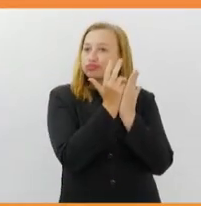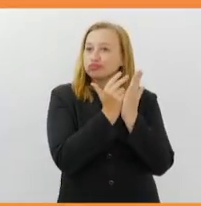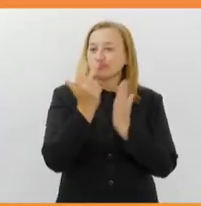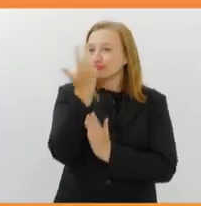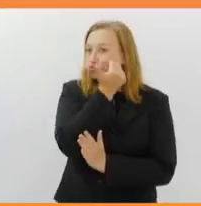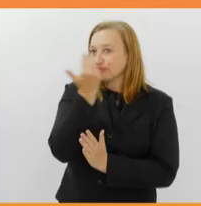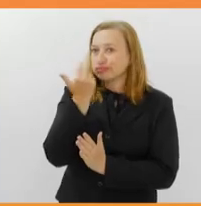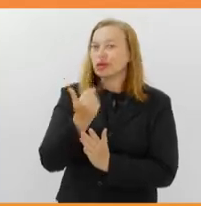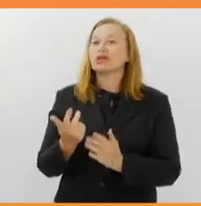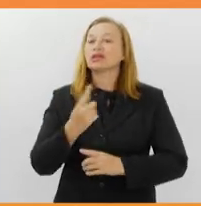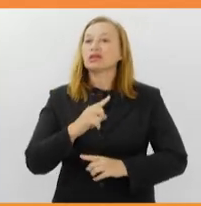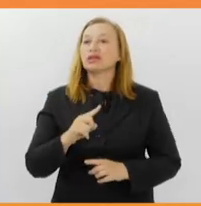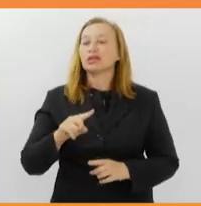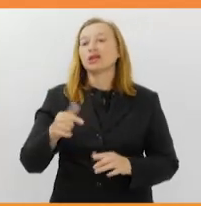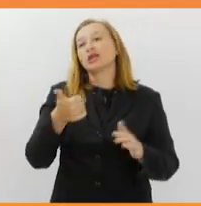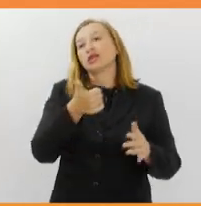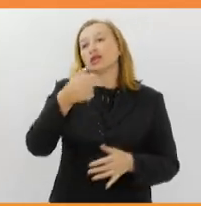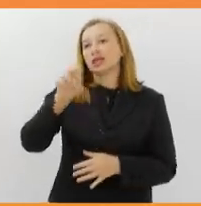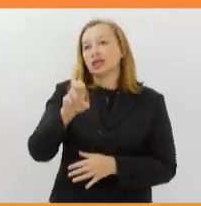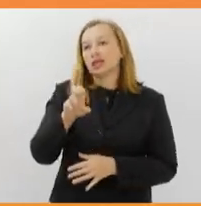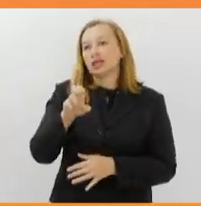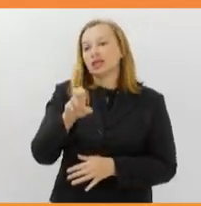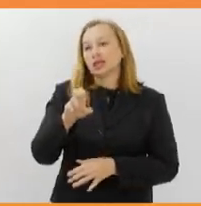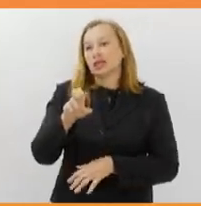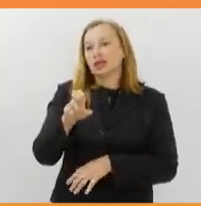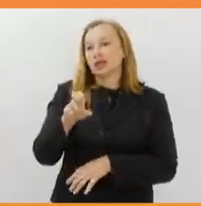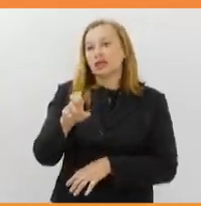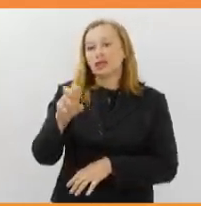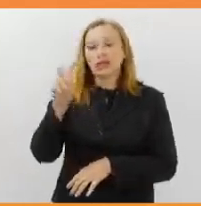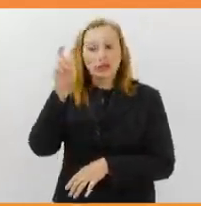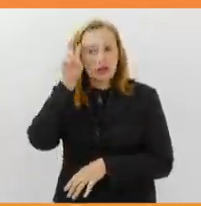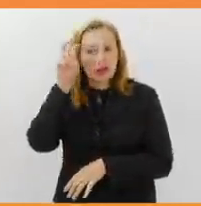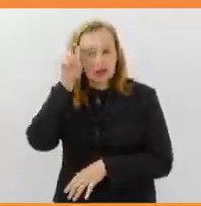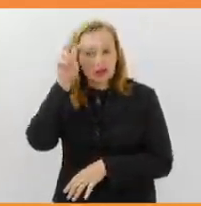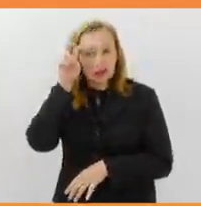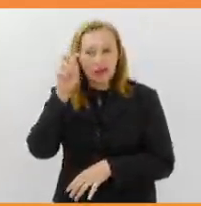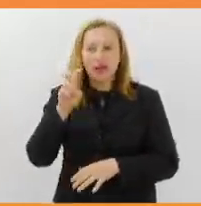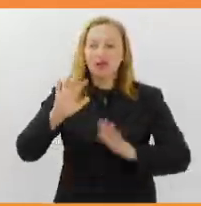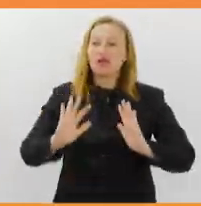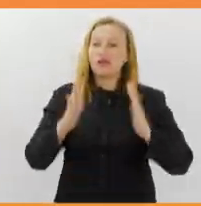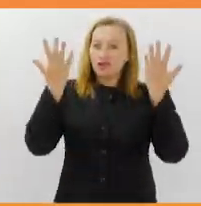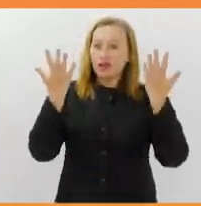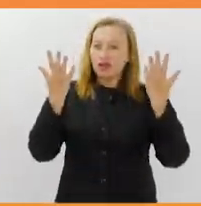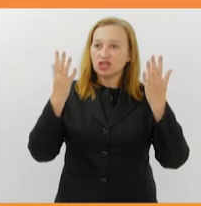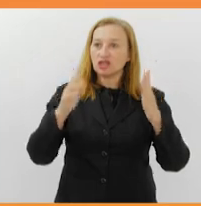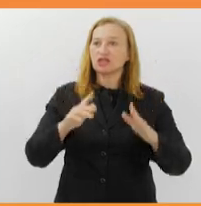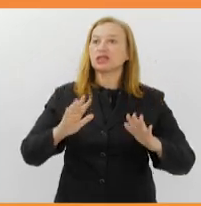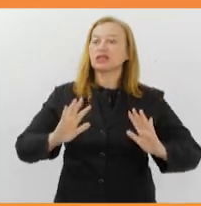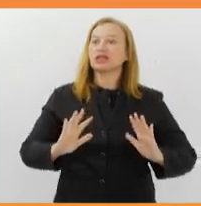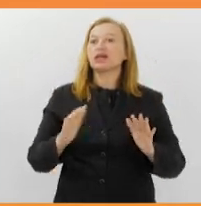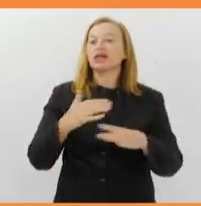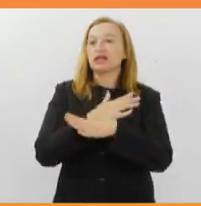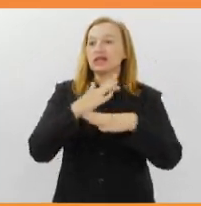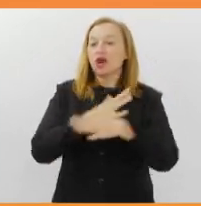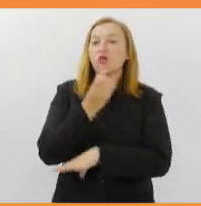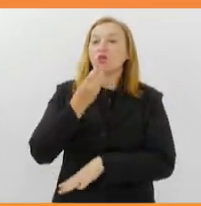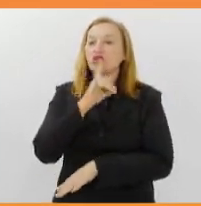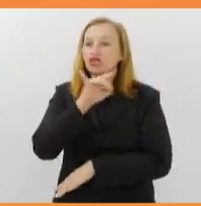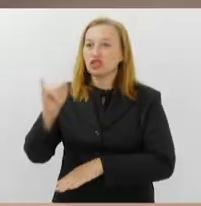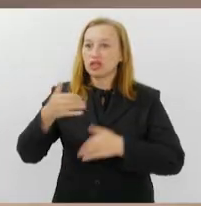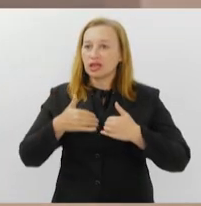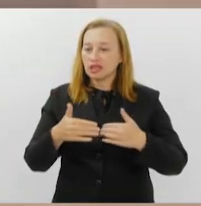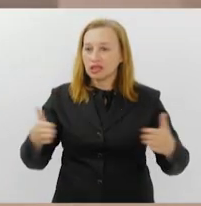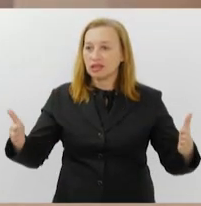Começa na próxima quinta o MP Búzios, maior evento de música popular da cidade. O Bom Dia Alerj começa